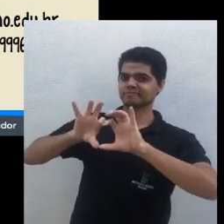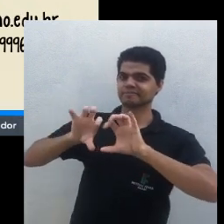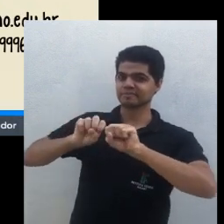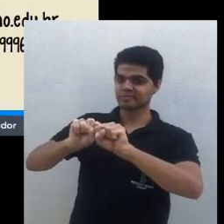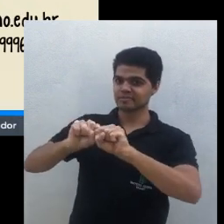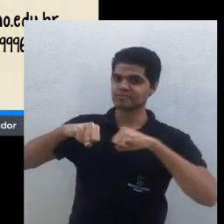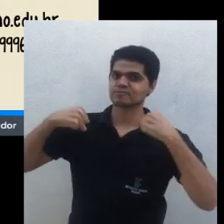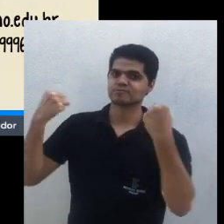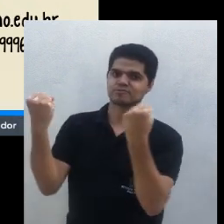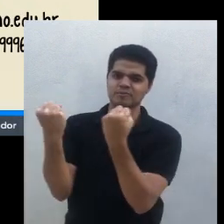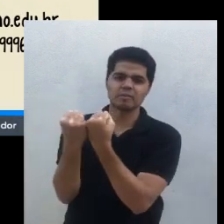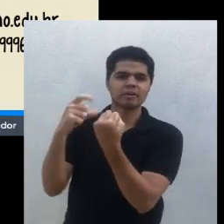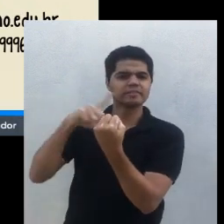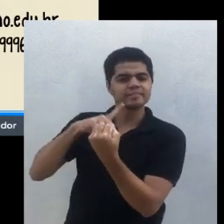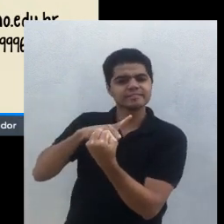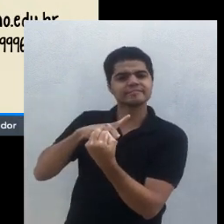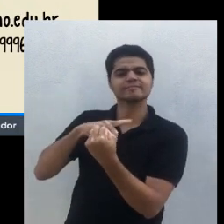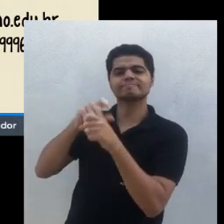tchau pra vocês